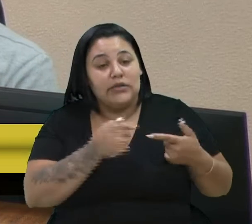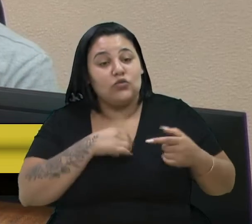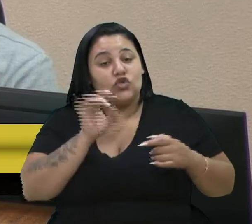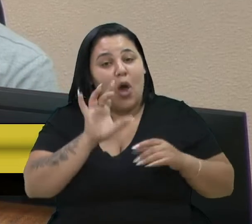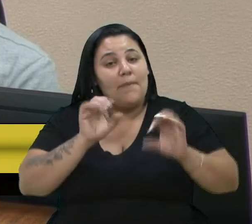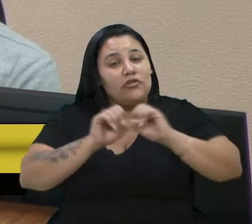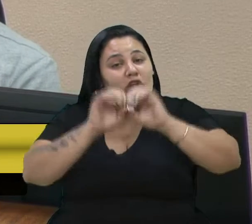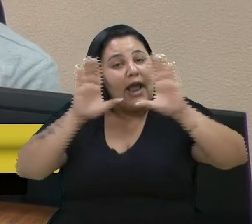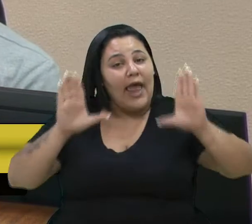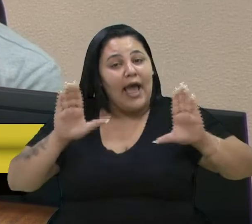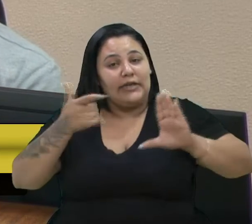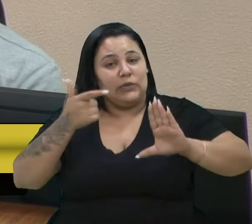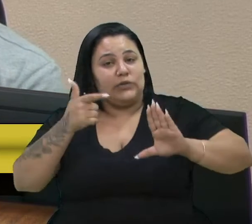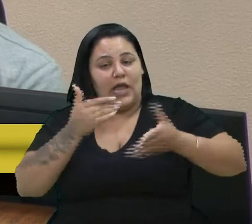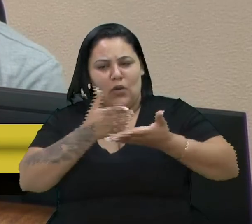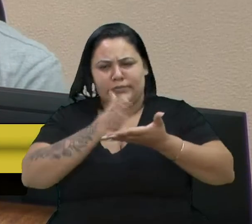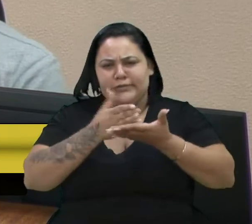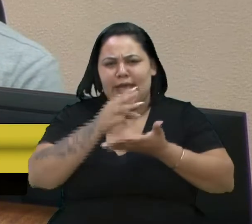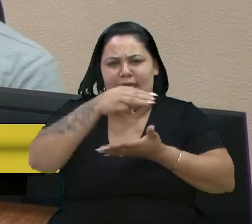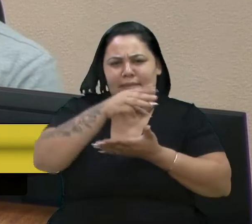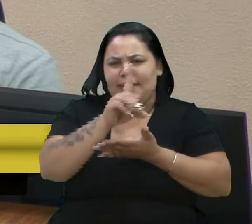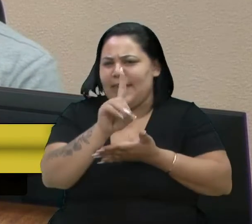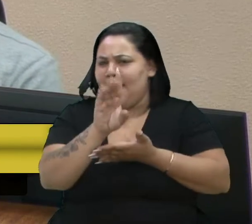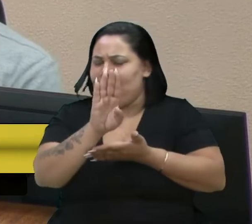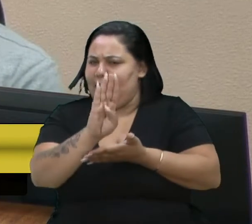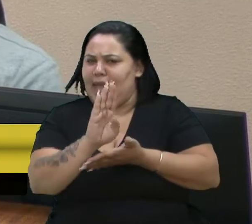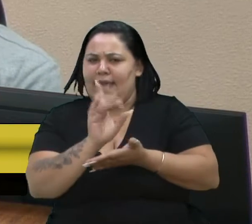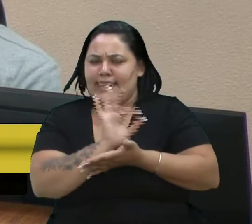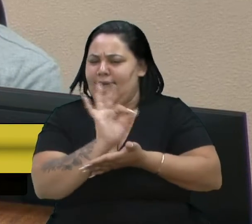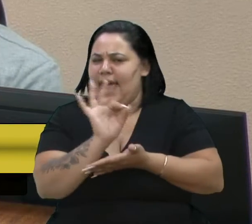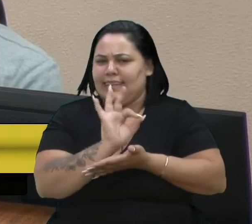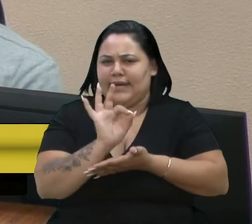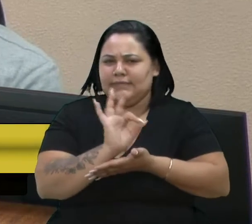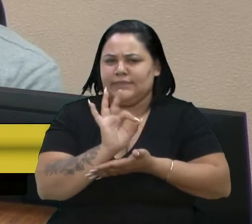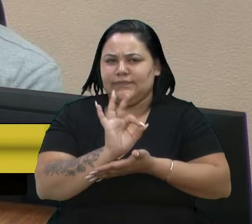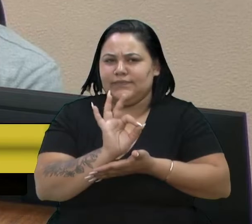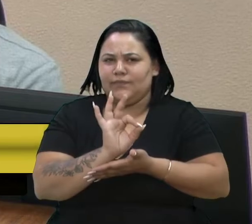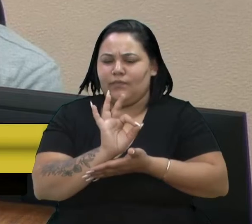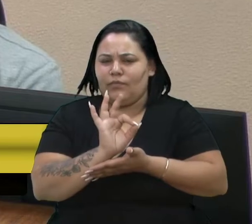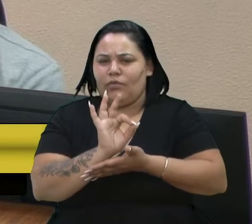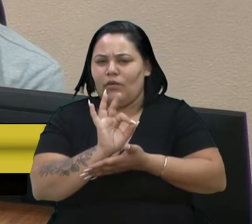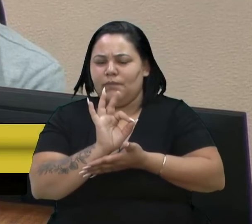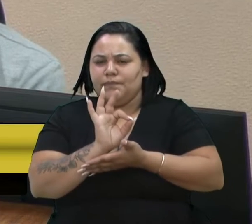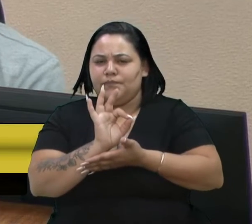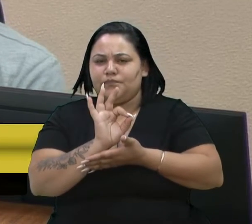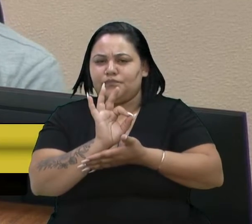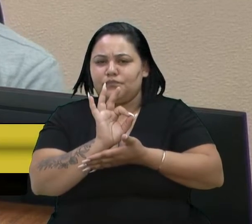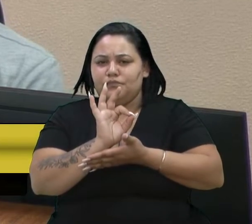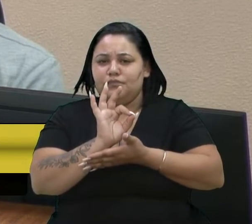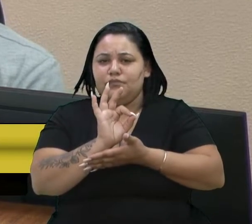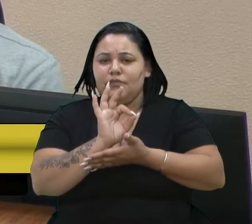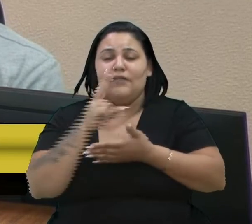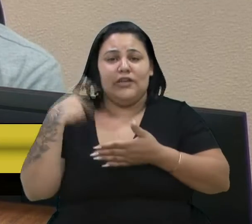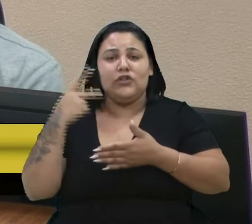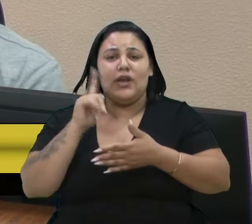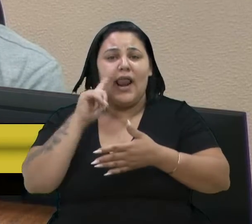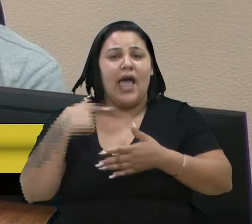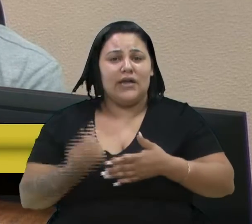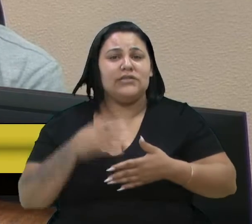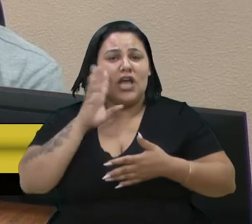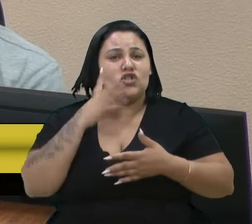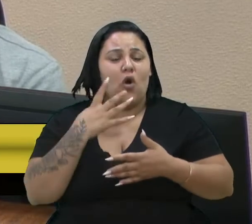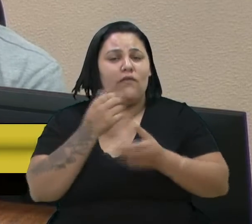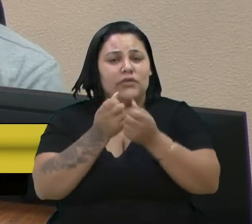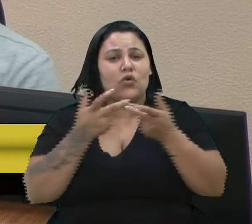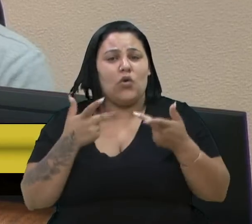claro isso, que não tem interferência do MDB e muito menos uma situação entre a vereadora Gladys. Pelo contrário, é uma decisão dela e eu, como colega de